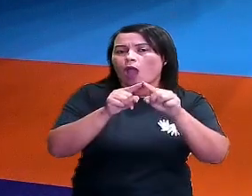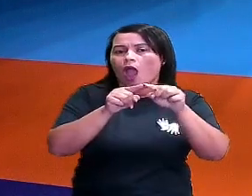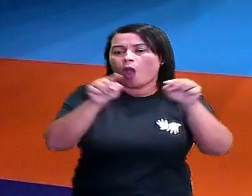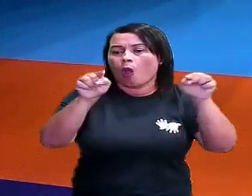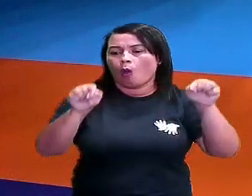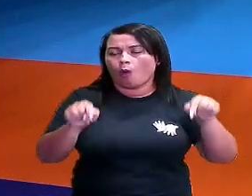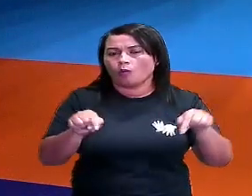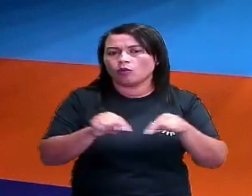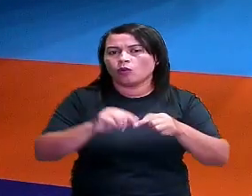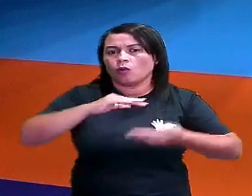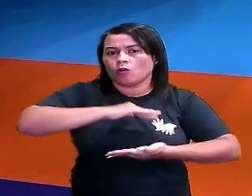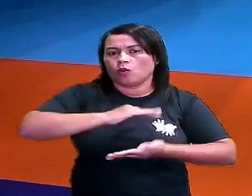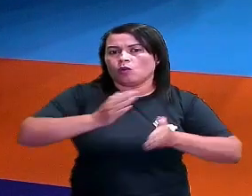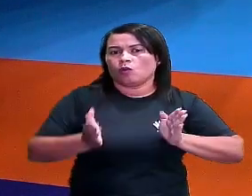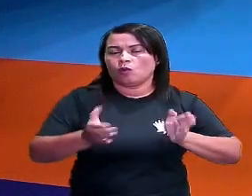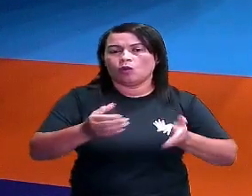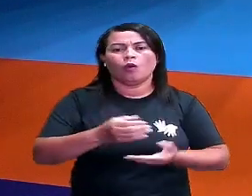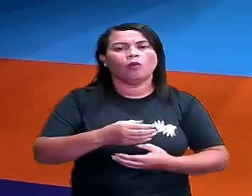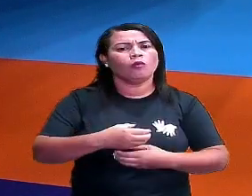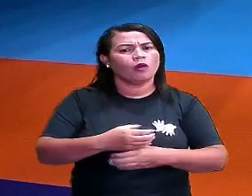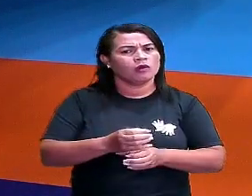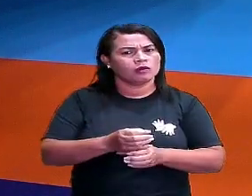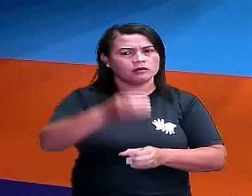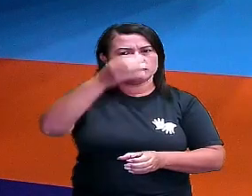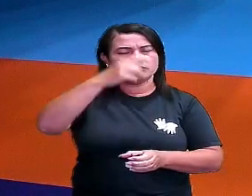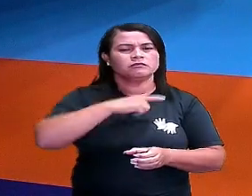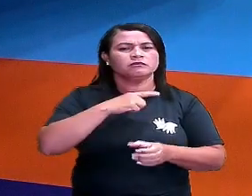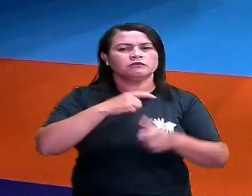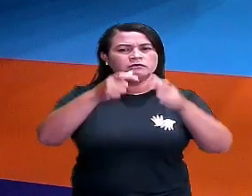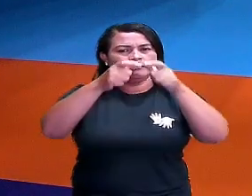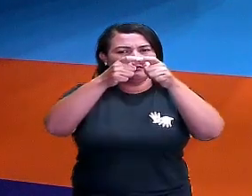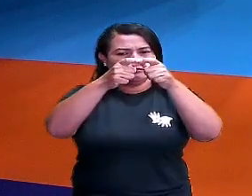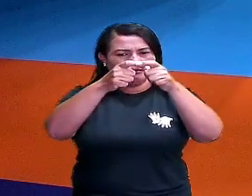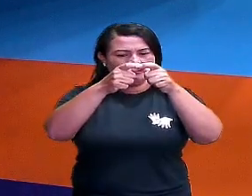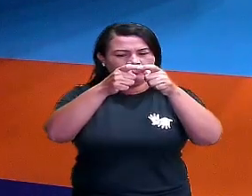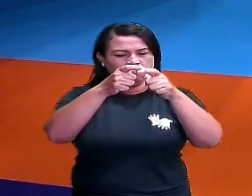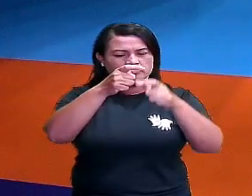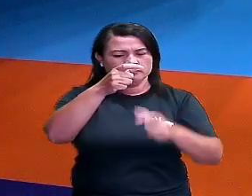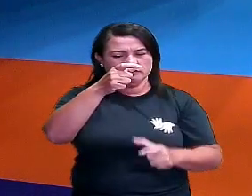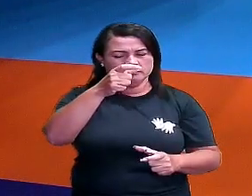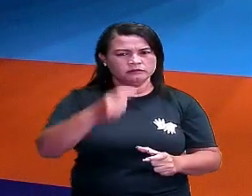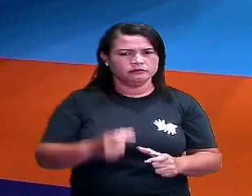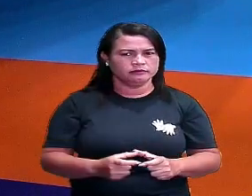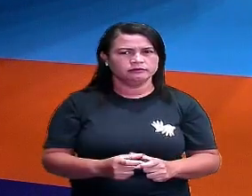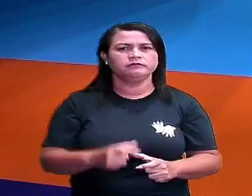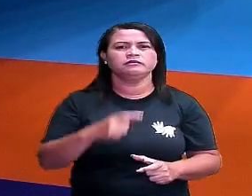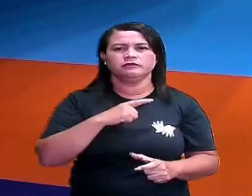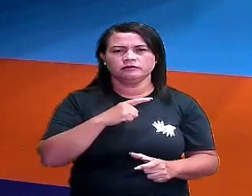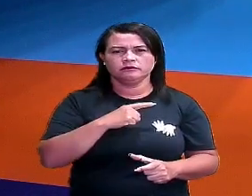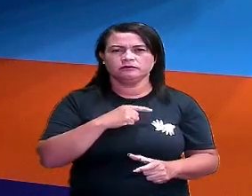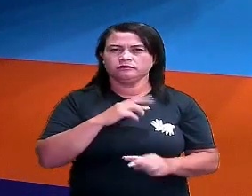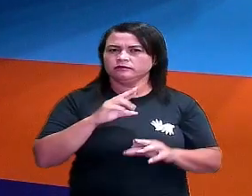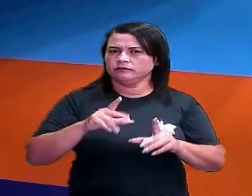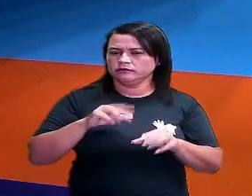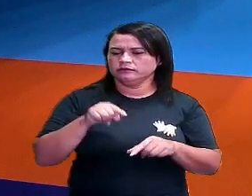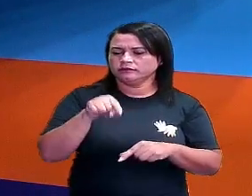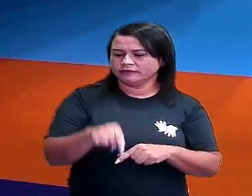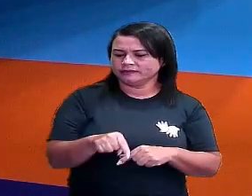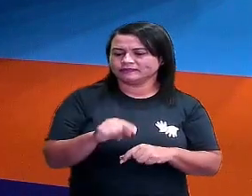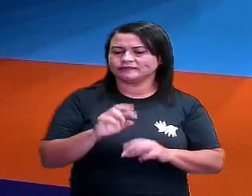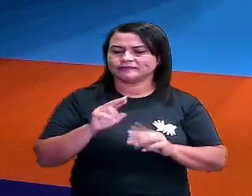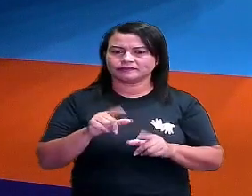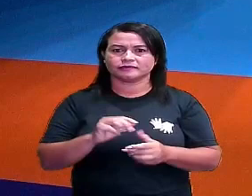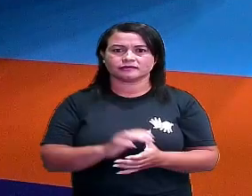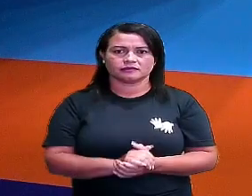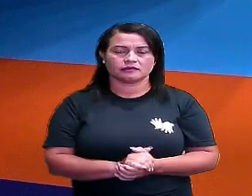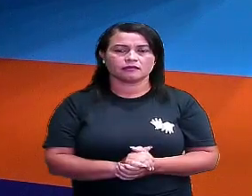né? Como cilindro. Cilindro tem as suas duas bases circulares. Que ali eu mostro que tem uma planificação, né?